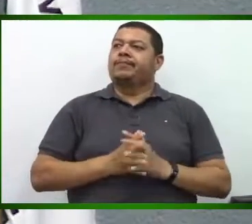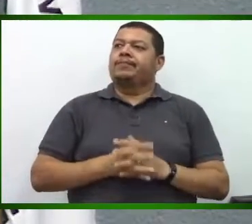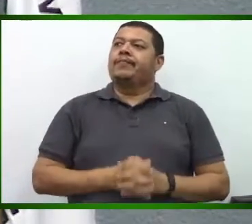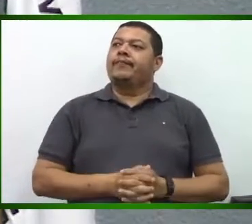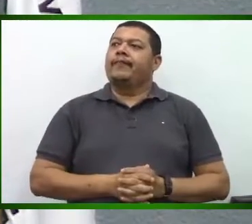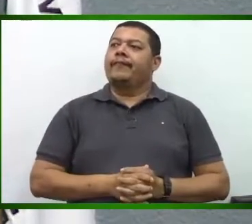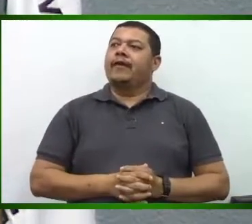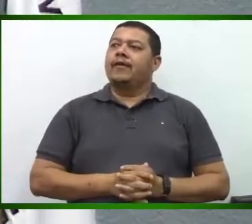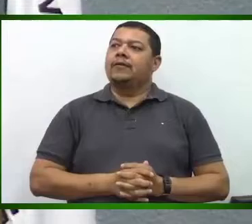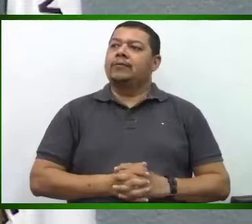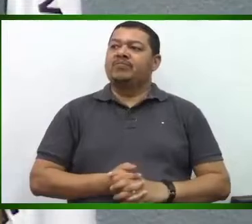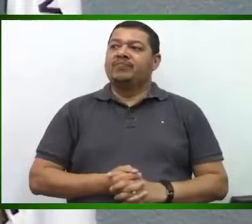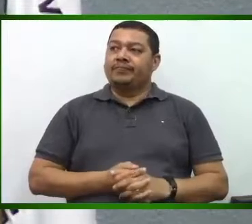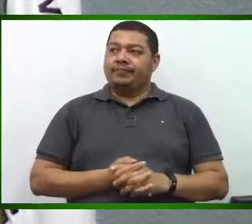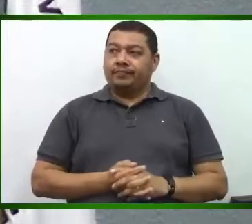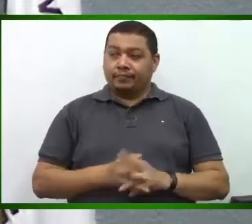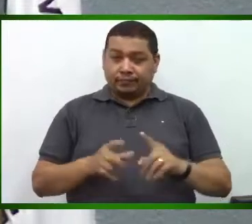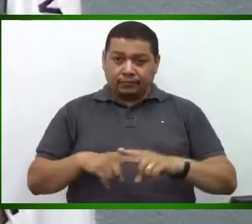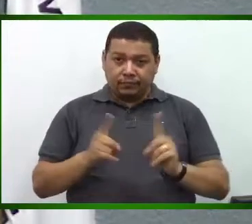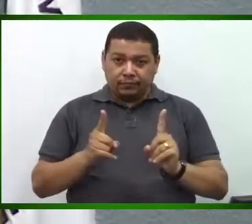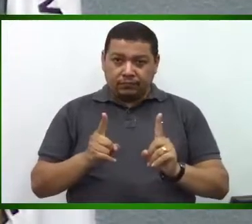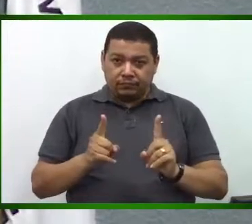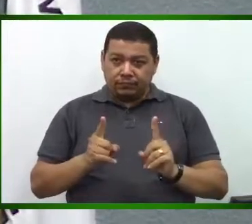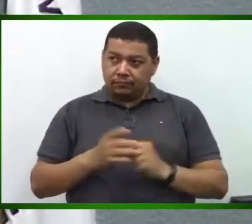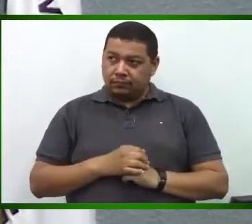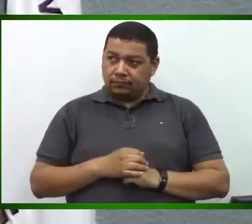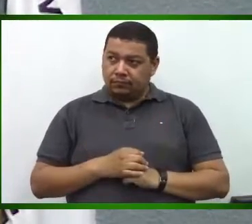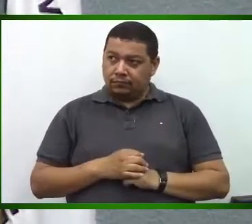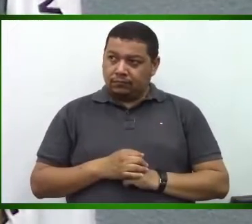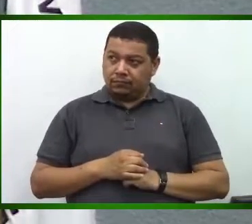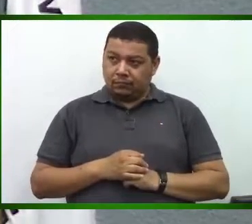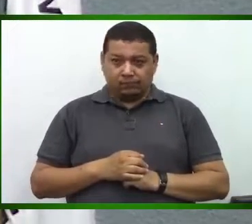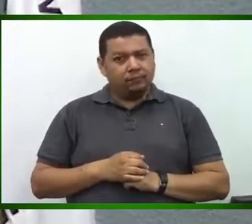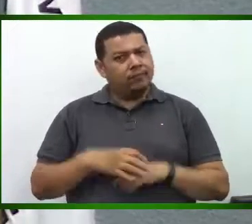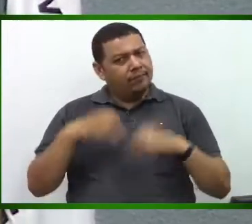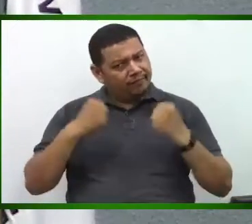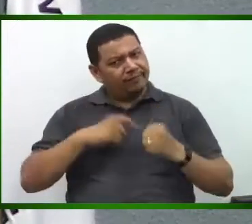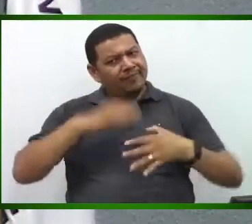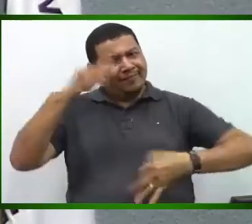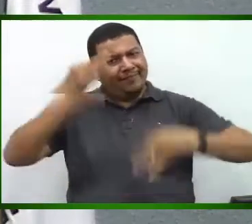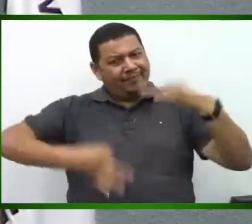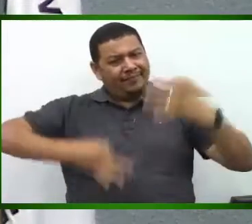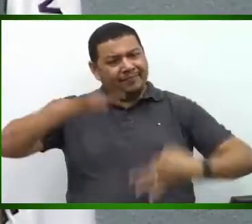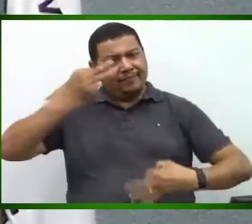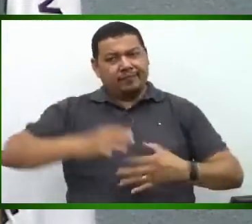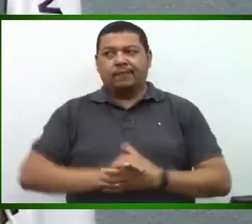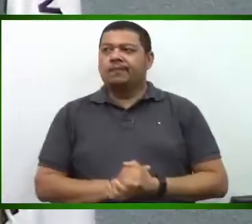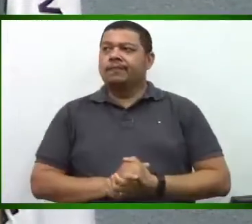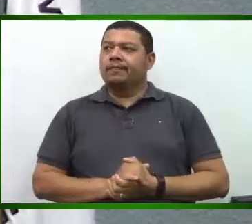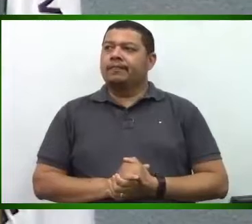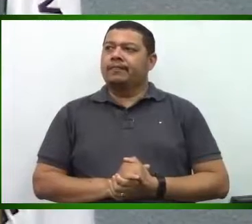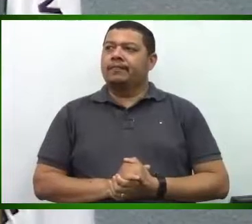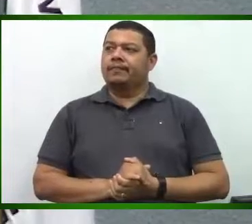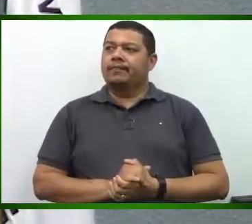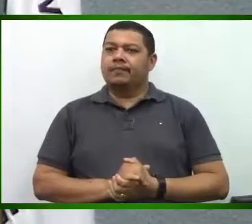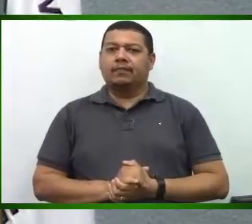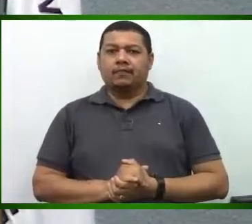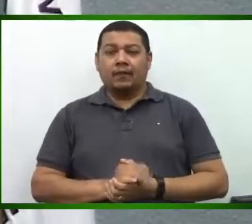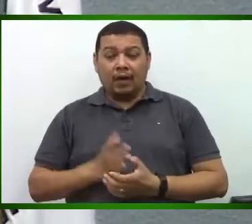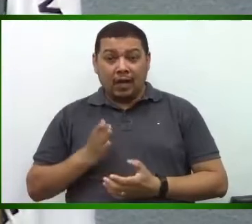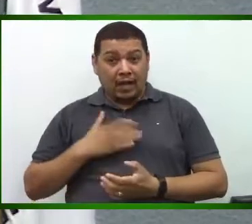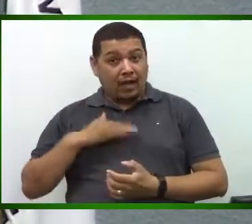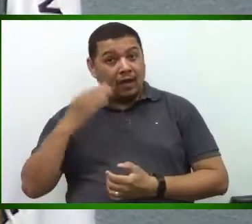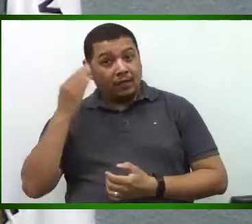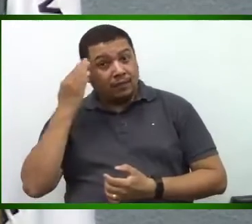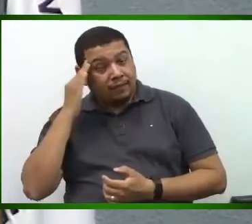mas ao meu ver eu gosto de ser justo com as coisas e eu entendo